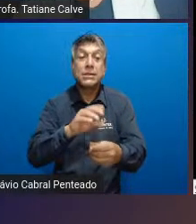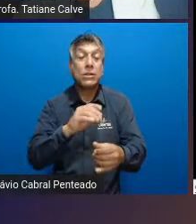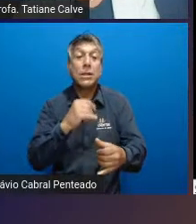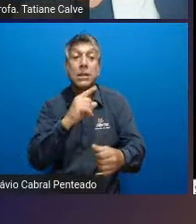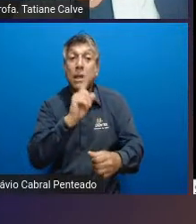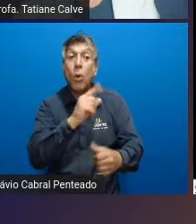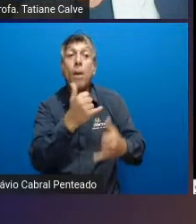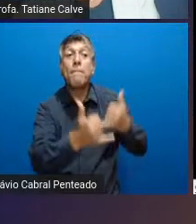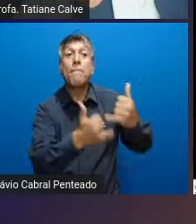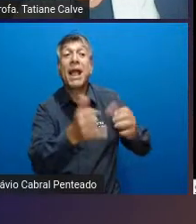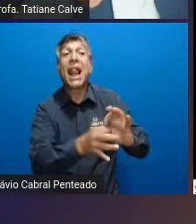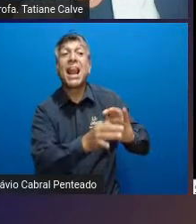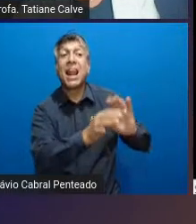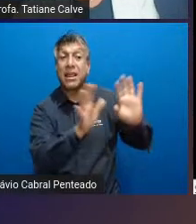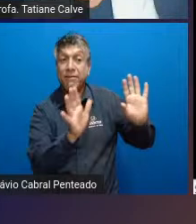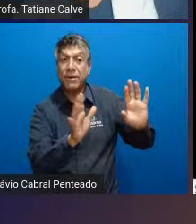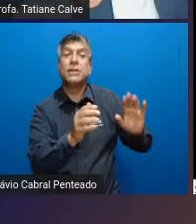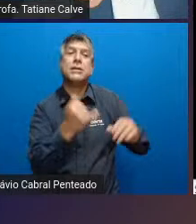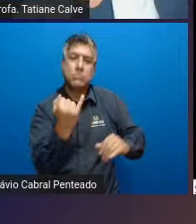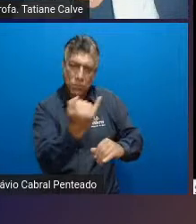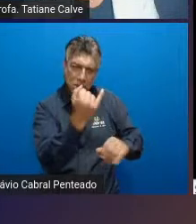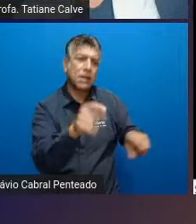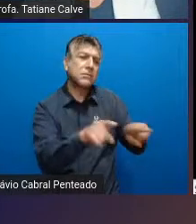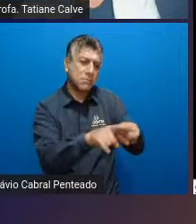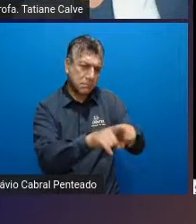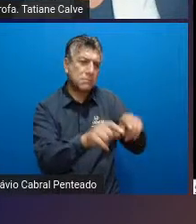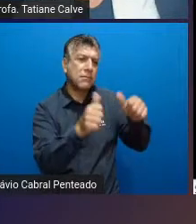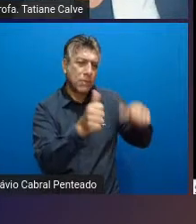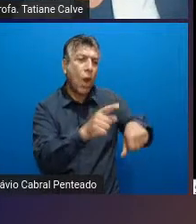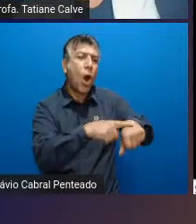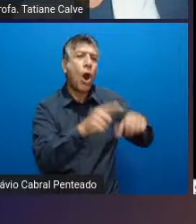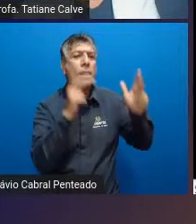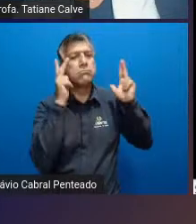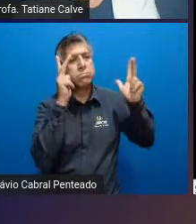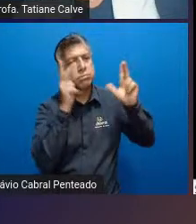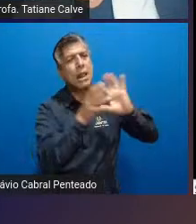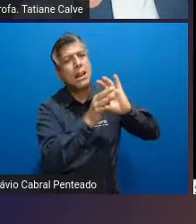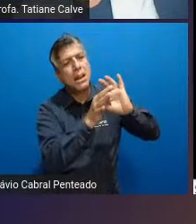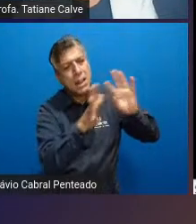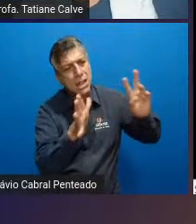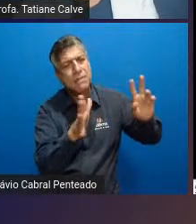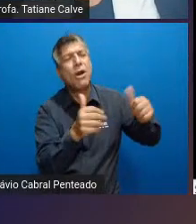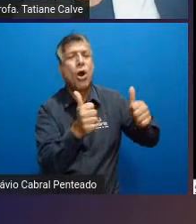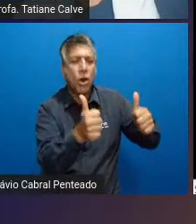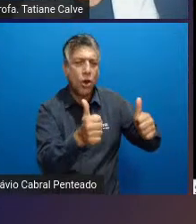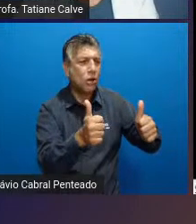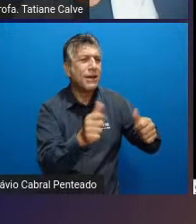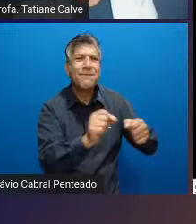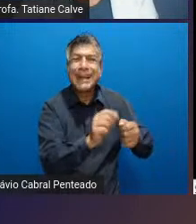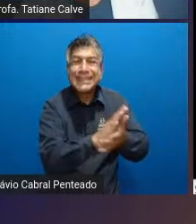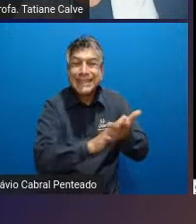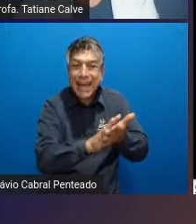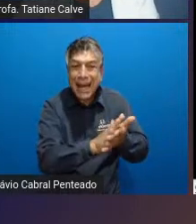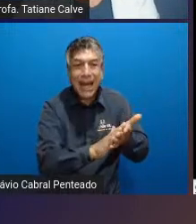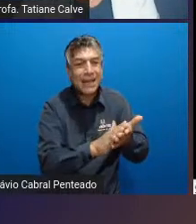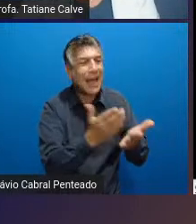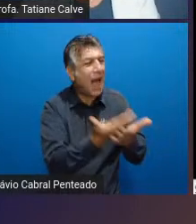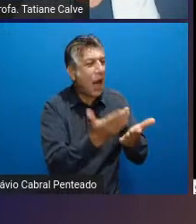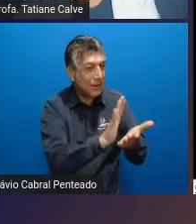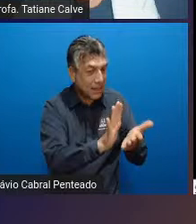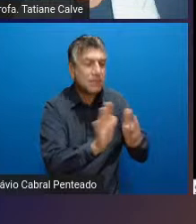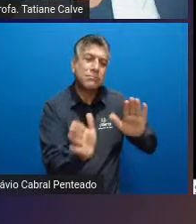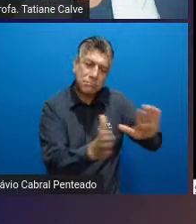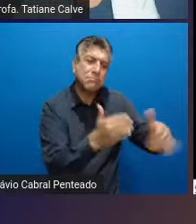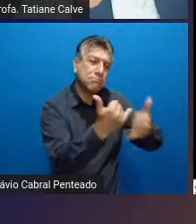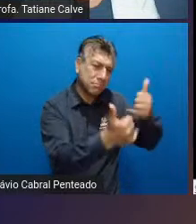livre infantil que é importantíssimo também nas horas de lazer da criança onde ela não está participando de uma aula em específico